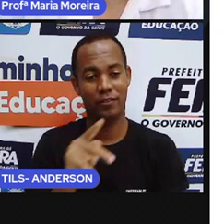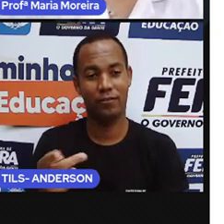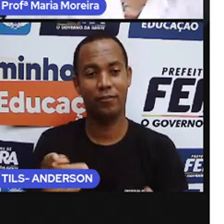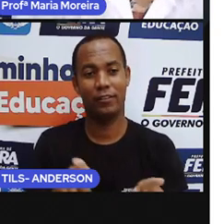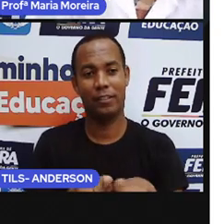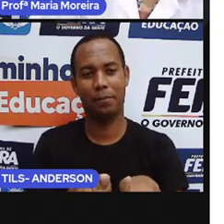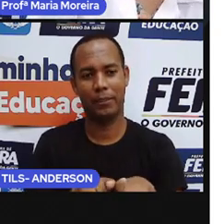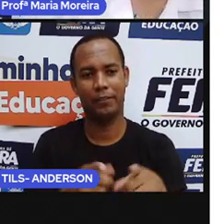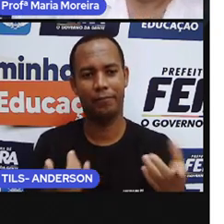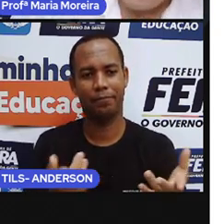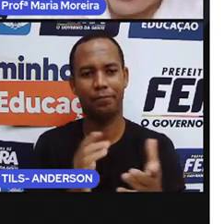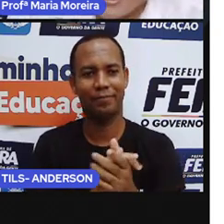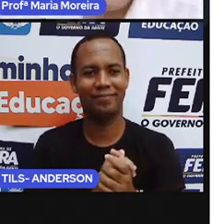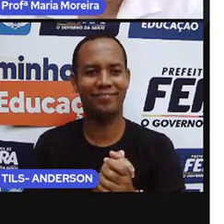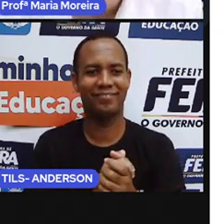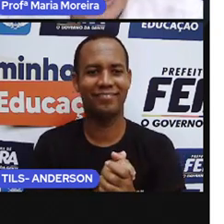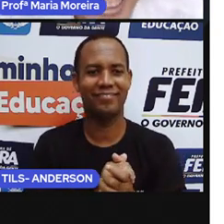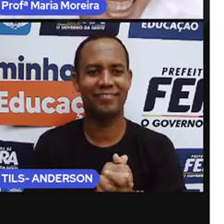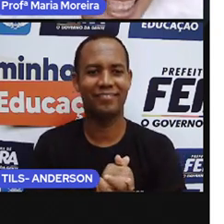Acho que eu penso. Só um pouquinho.